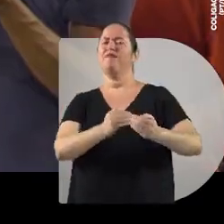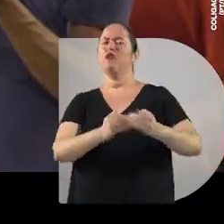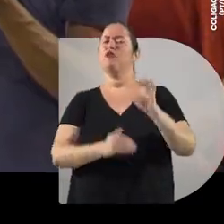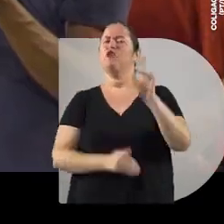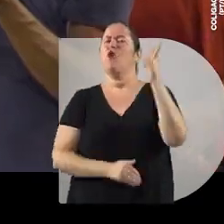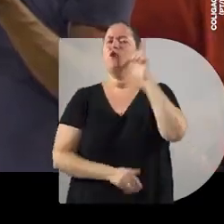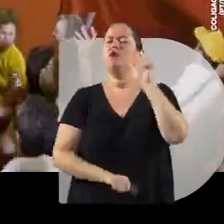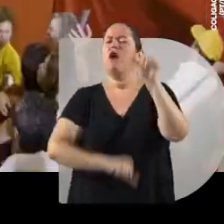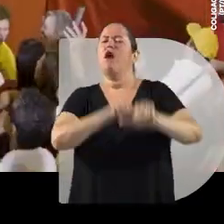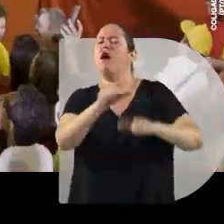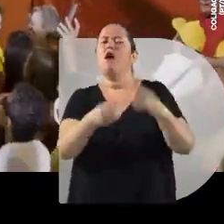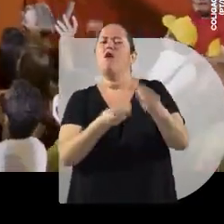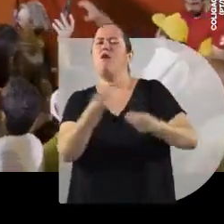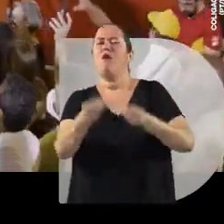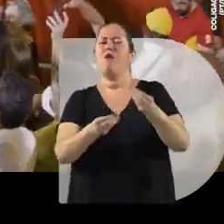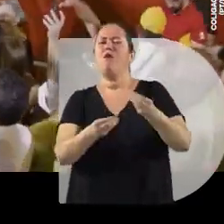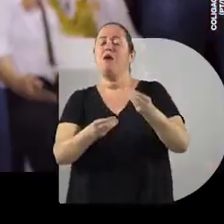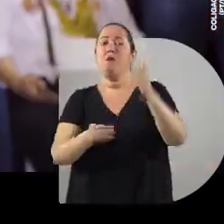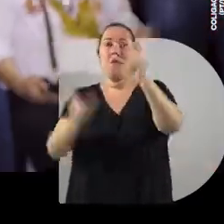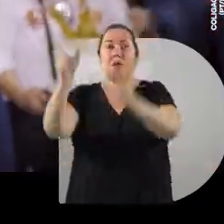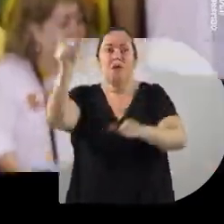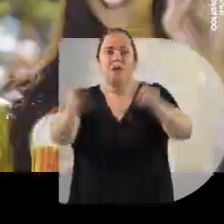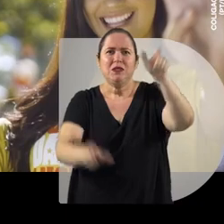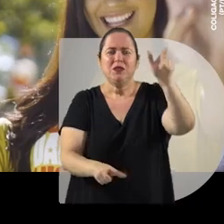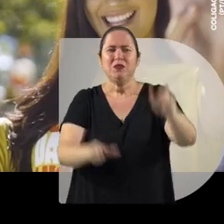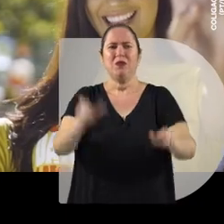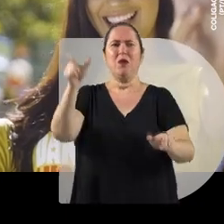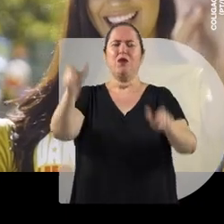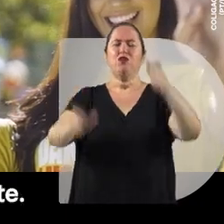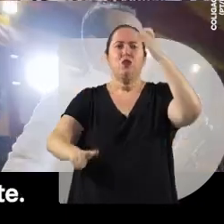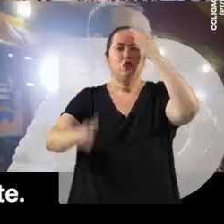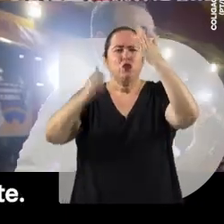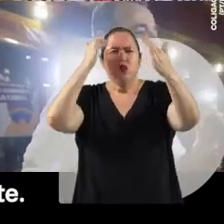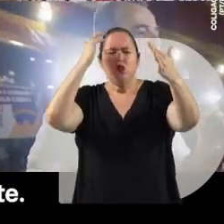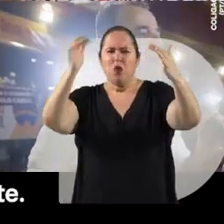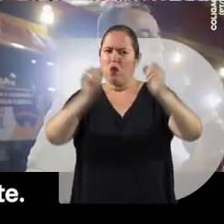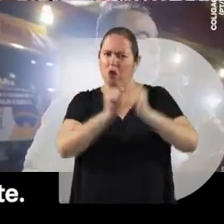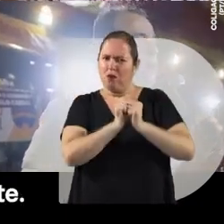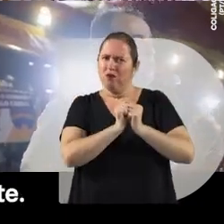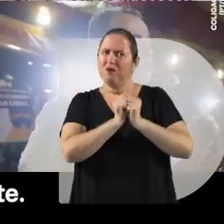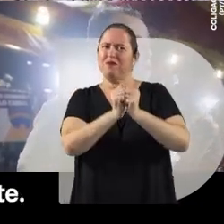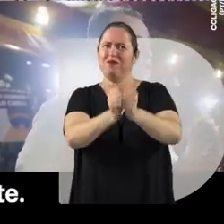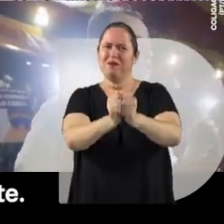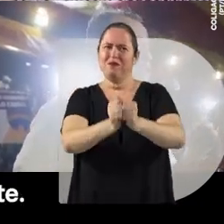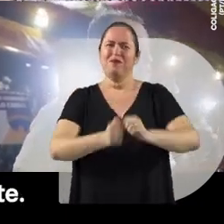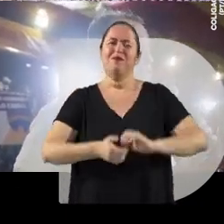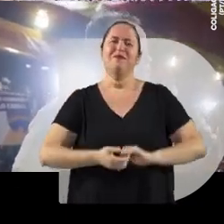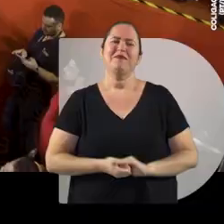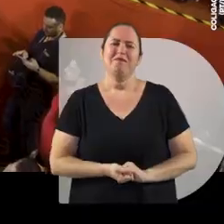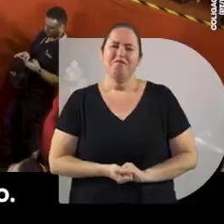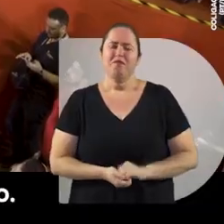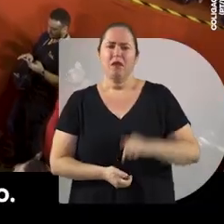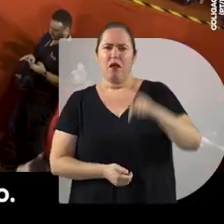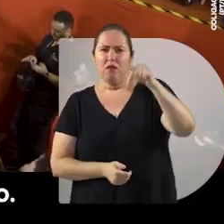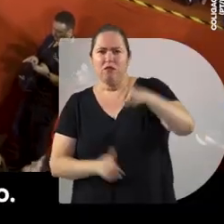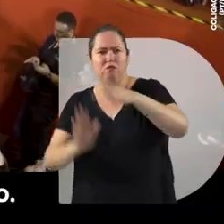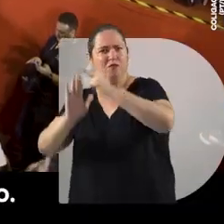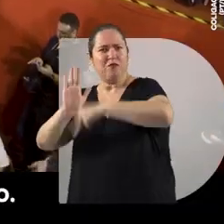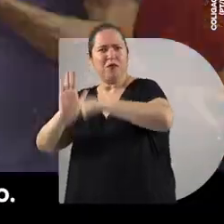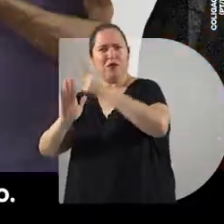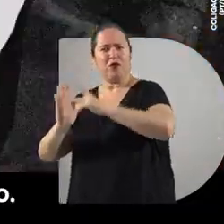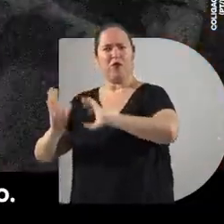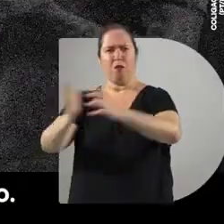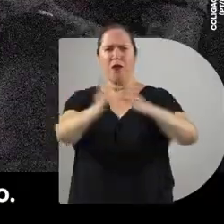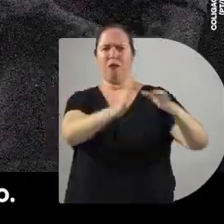A gente só consegue transformar isso tudo quando a gente junta as pessoas e as pessoas embalam nos mesmos sonhos da gente. Aqui é o